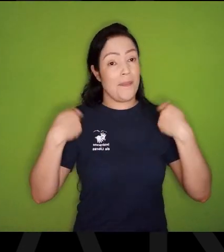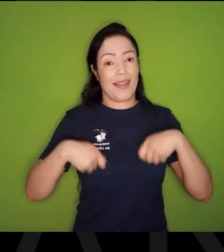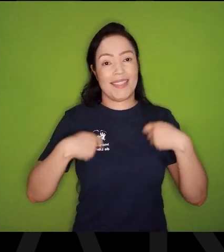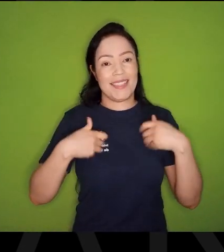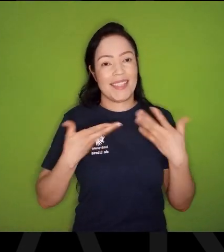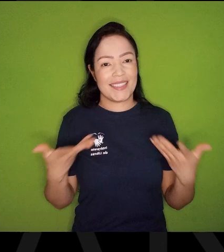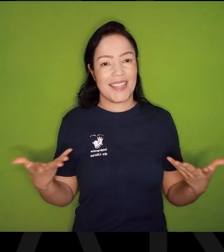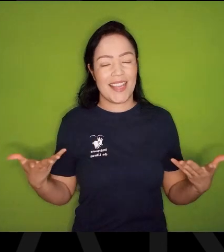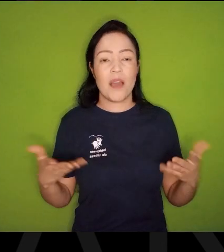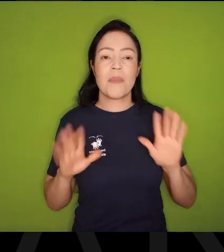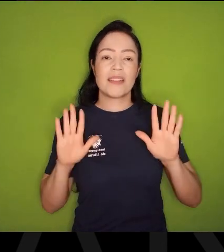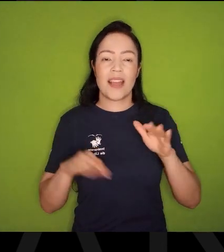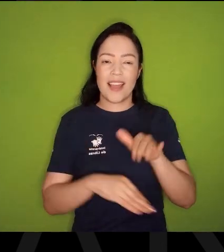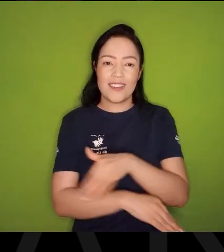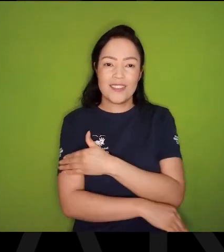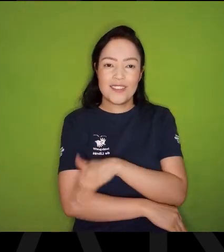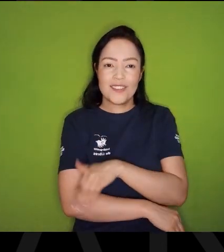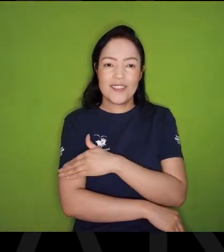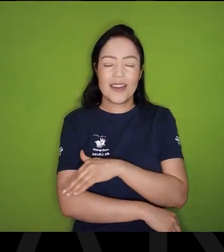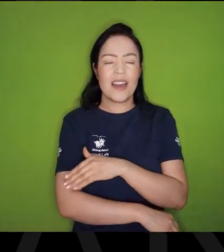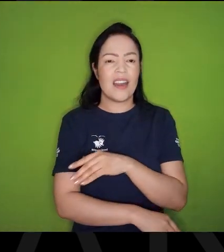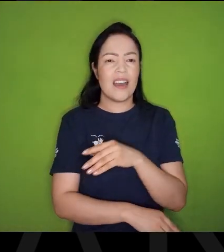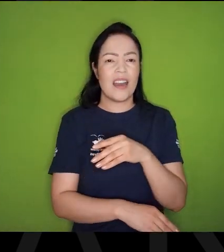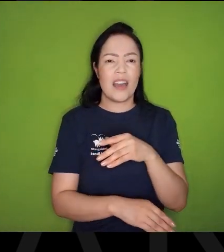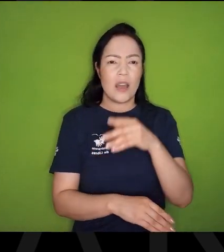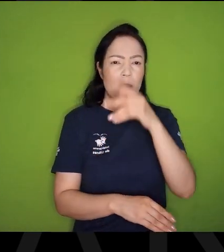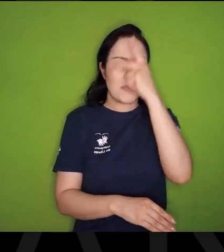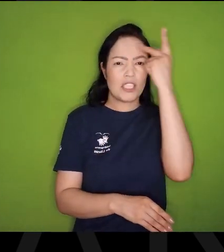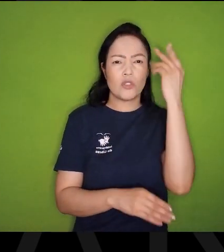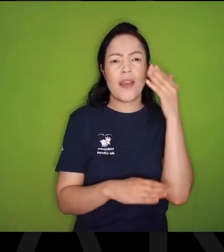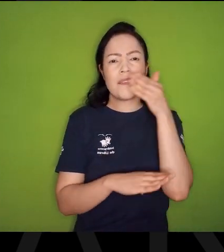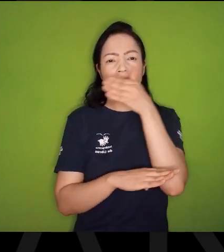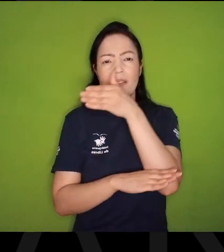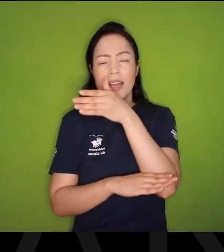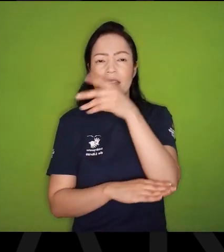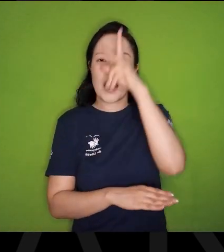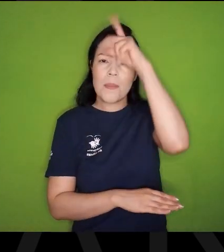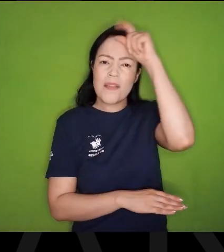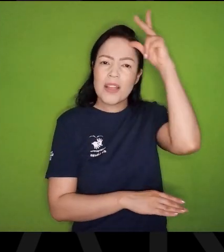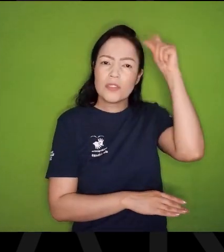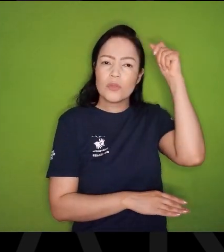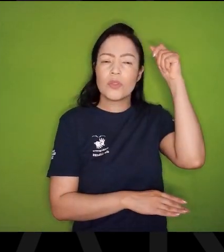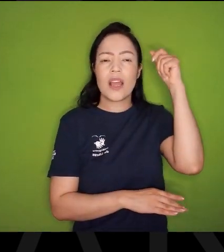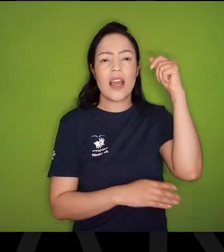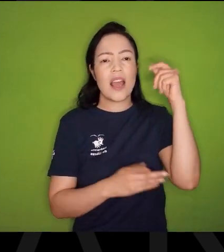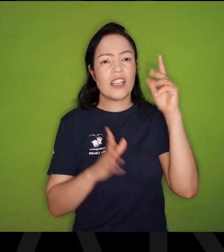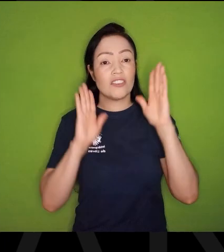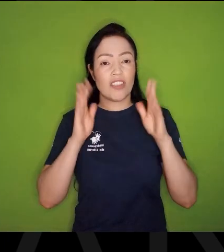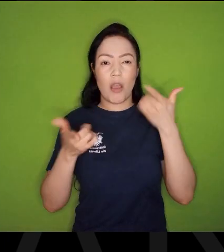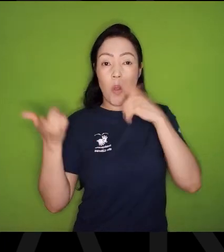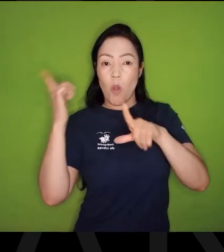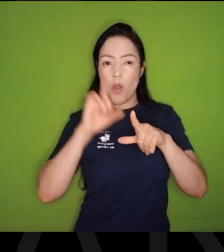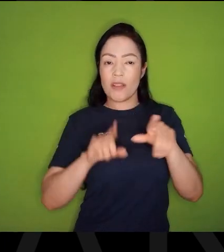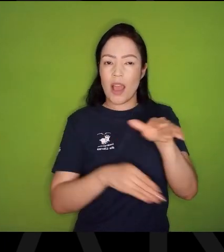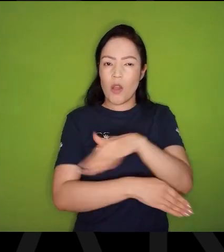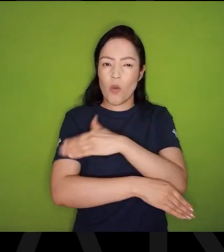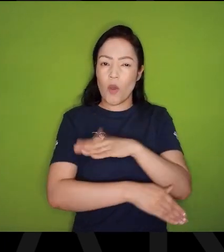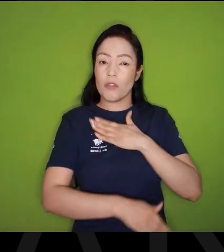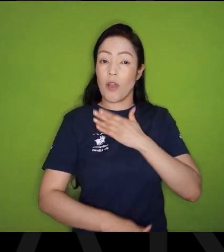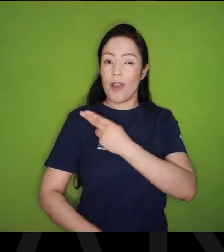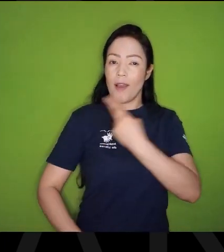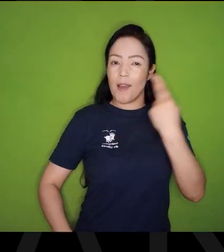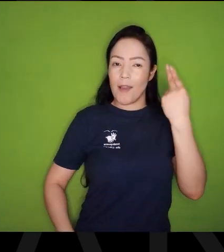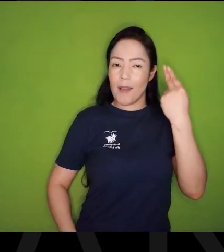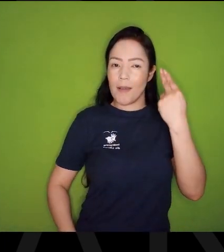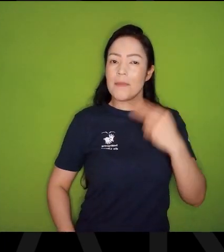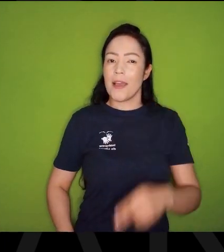Já ganha uma rua com o nome dele, A rua do Coronel, Do Bandeirante,